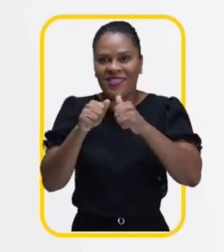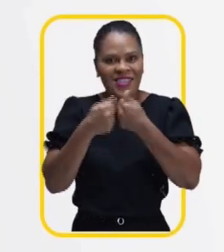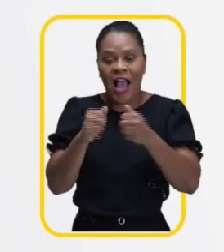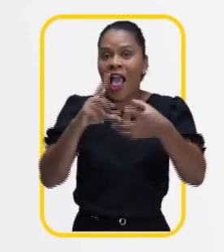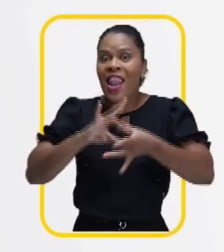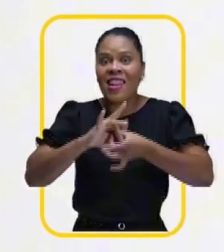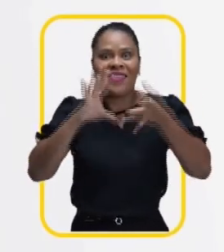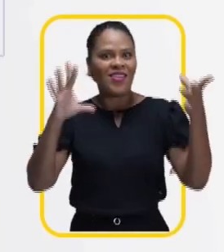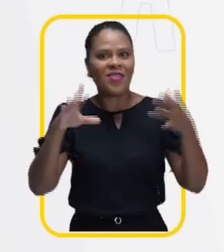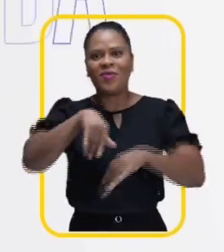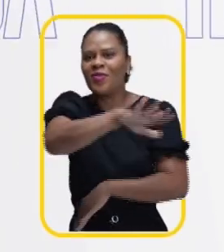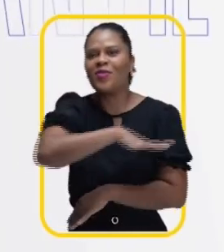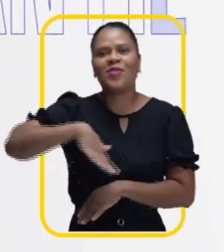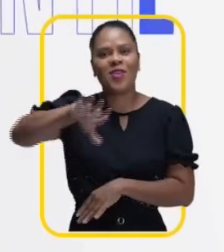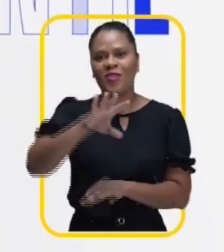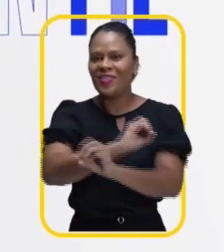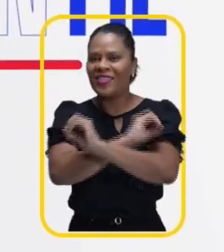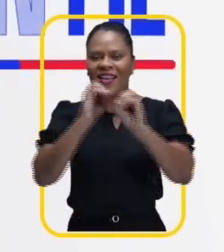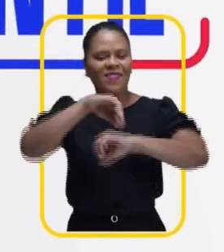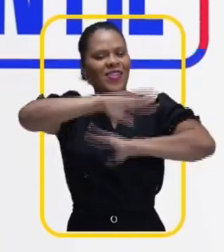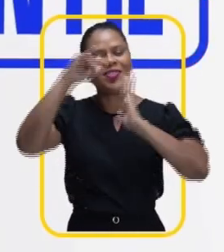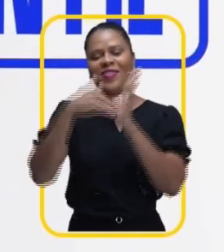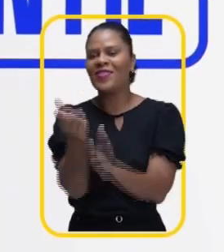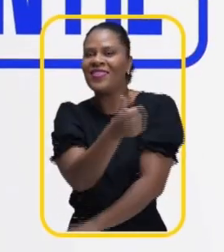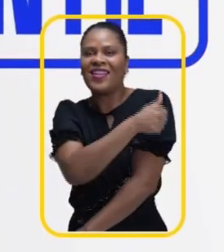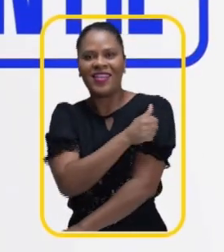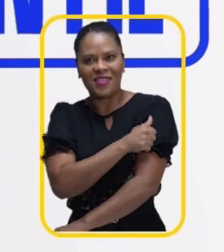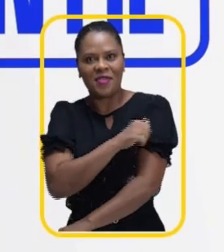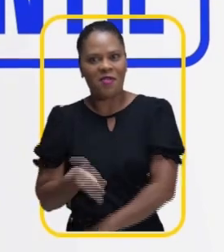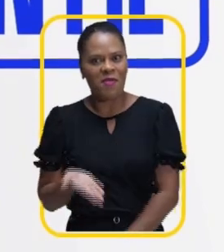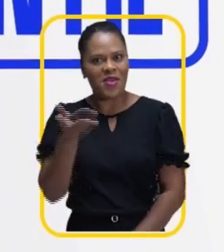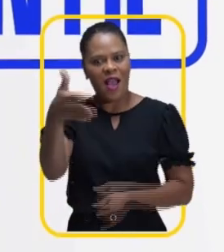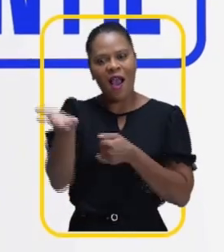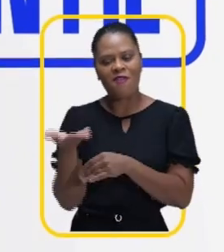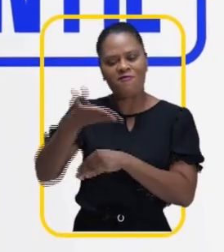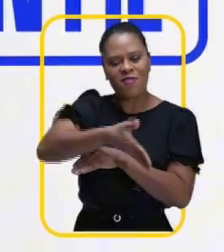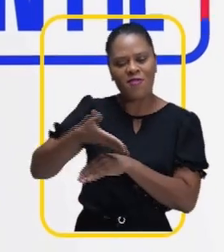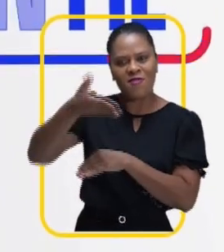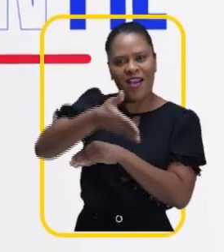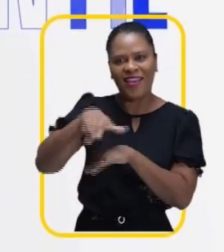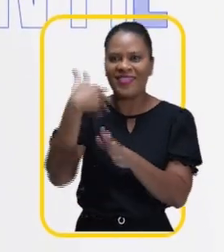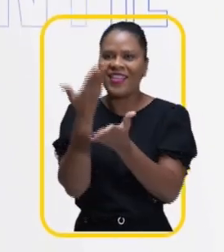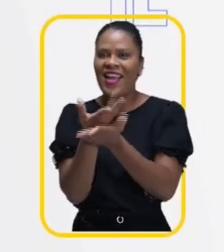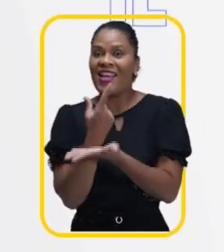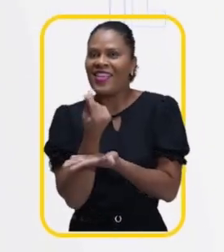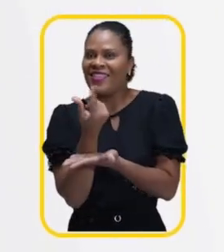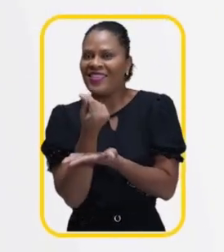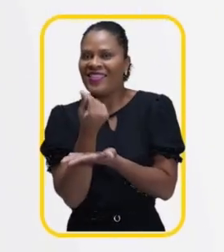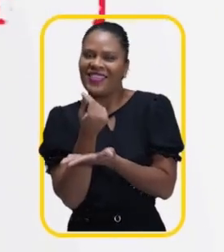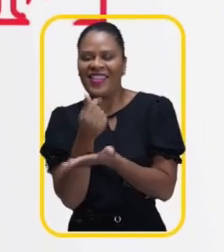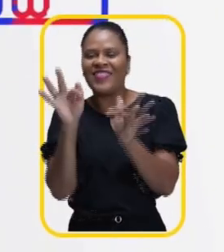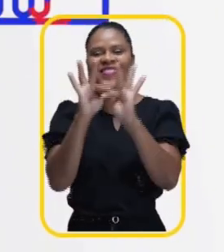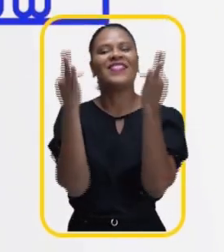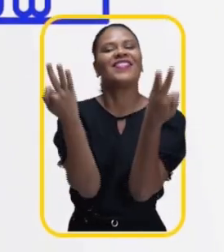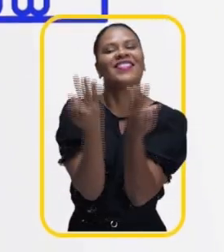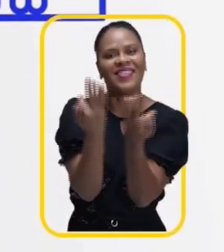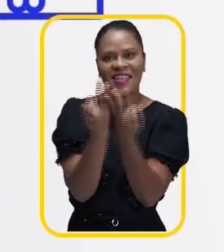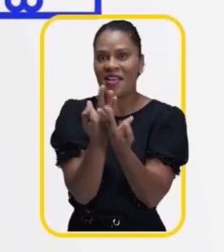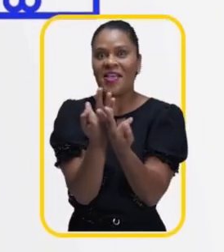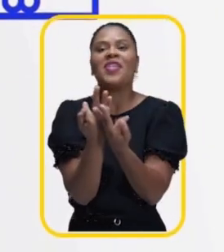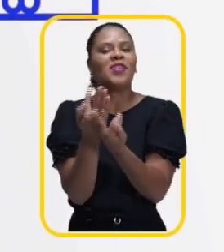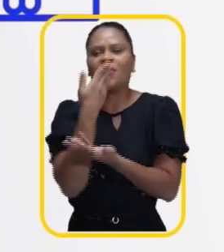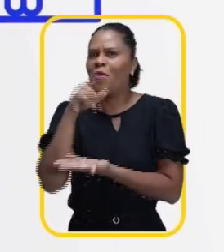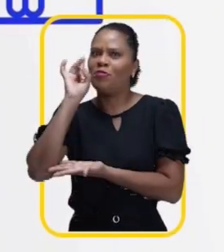passe livre estudantil, tarifa zero, para todos os alunos. Isso vai aumentar a frequência escolar e vai sobrar mais dinheiro para o orçamento familiar.